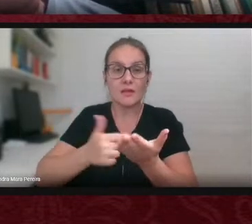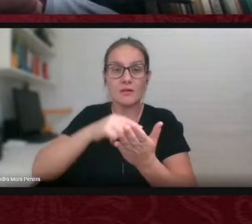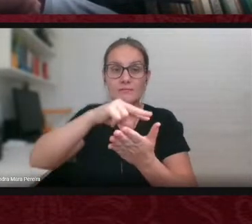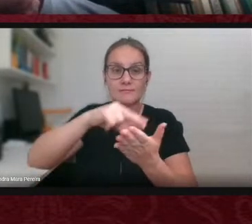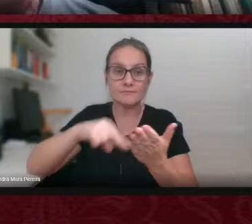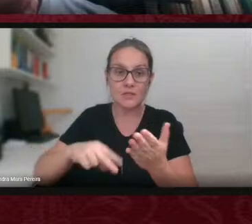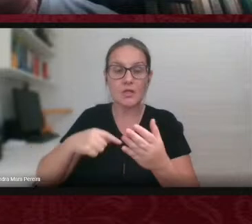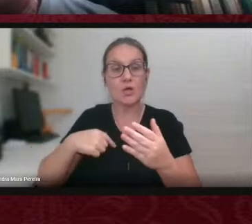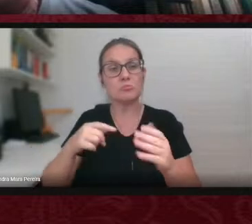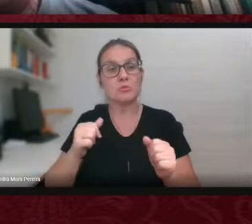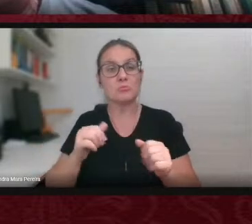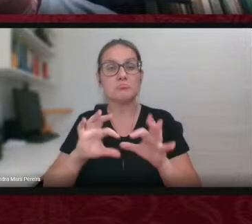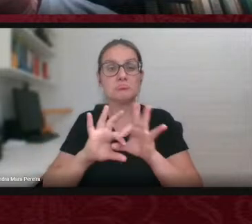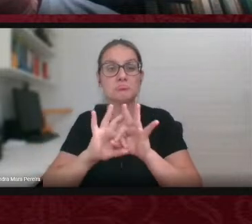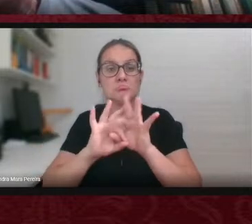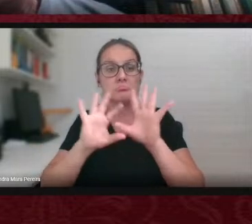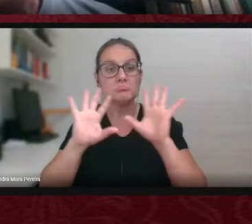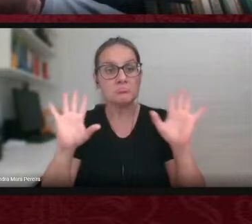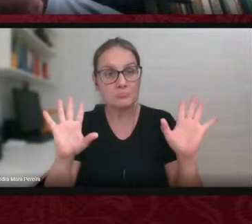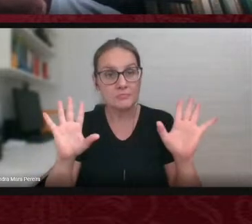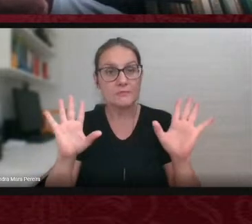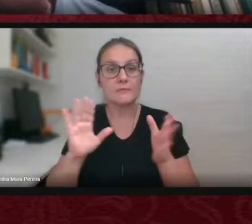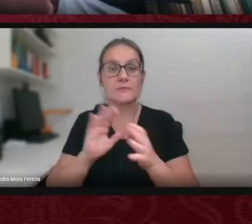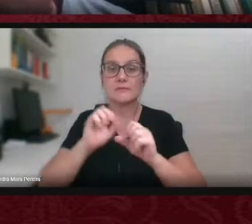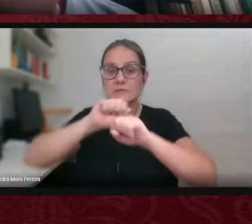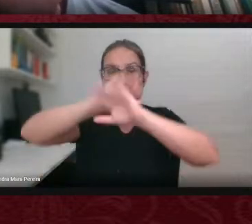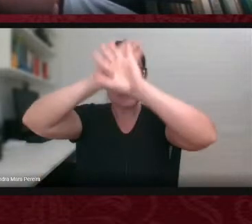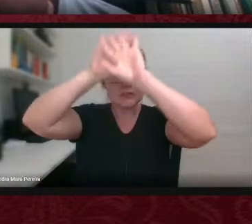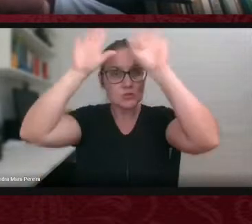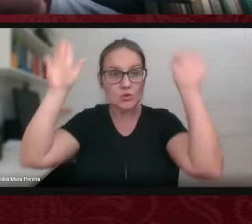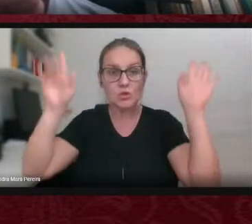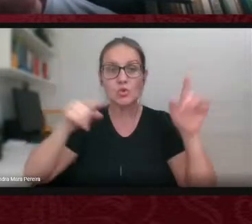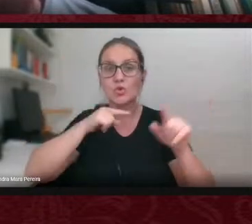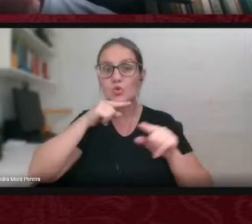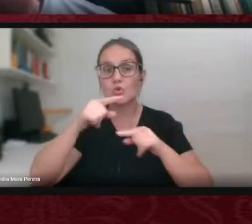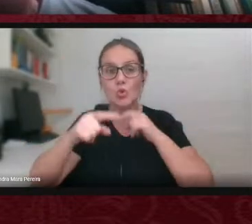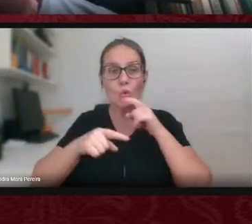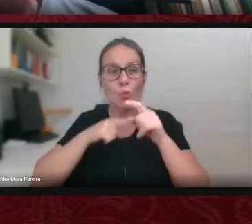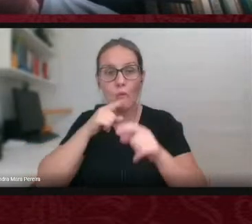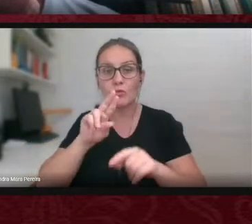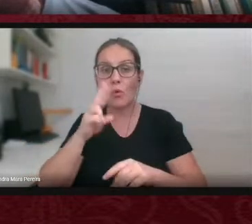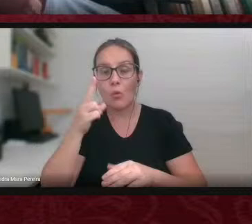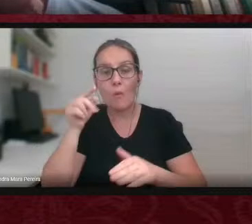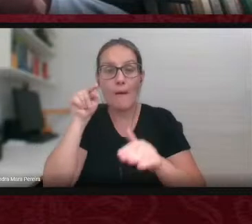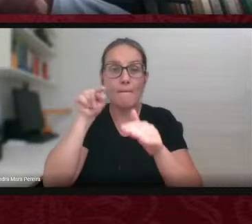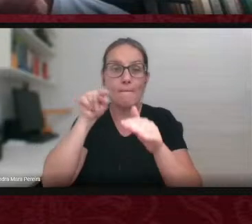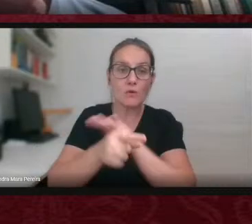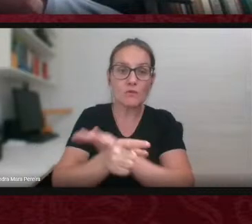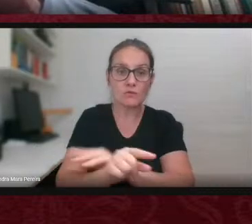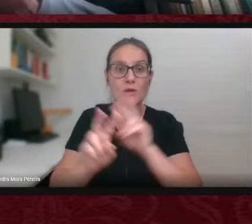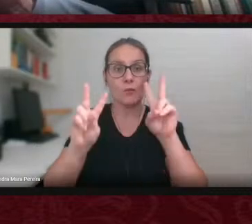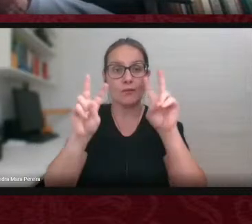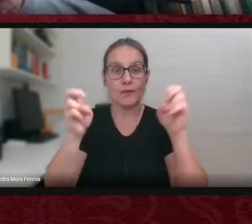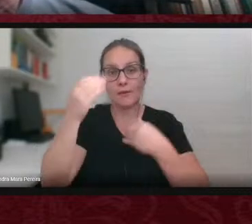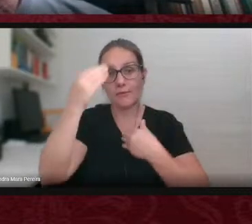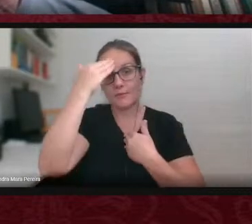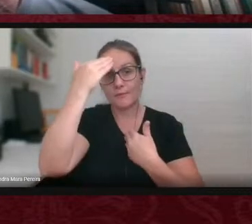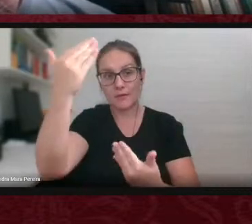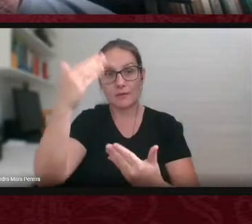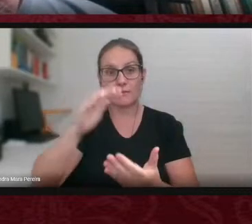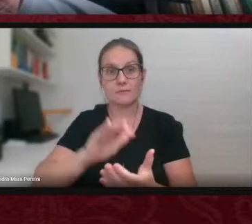disposição para esclarecer qualquer dúvida ou aprofundar qualquer assunto nesse sentido. Muito obrigado.